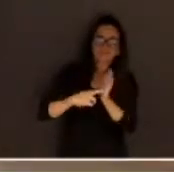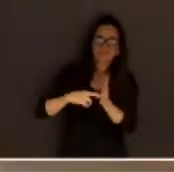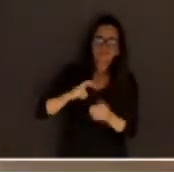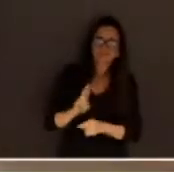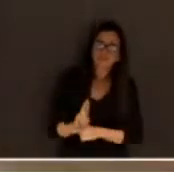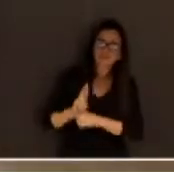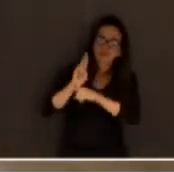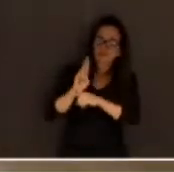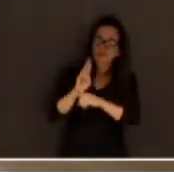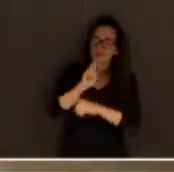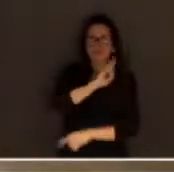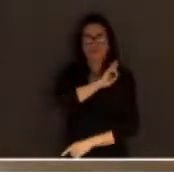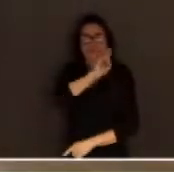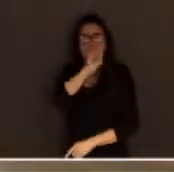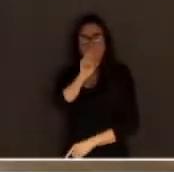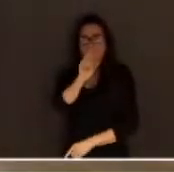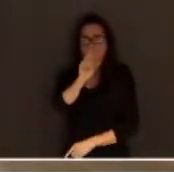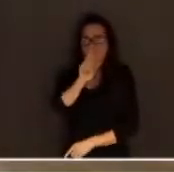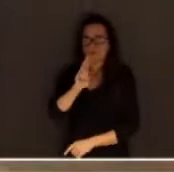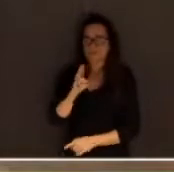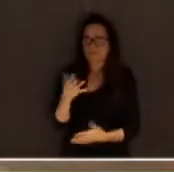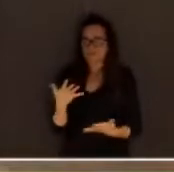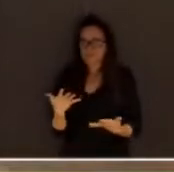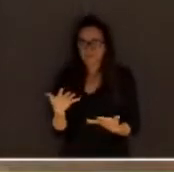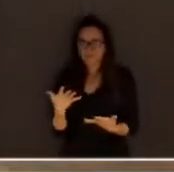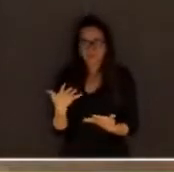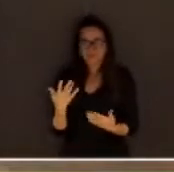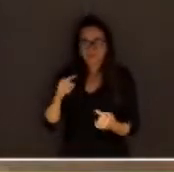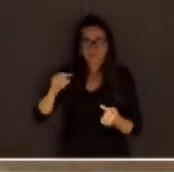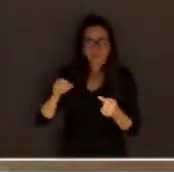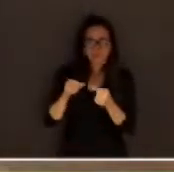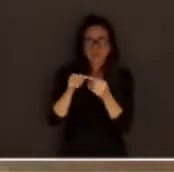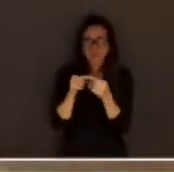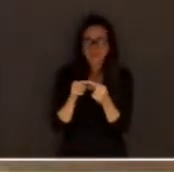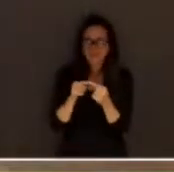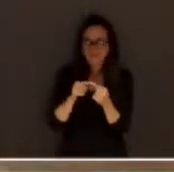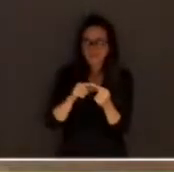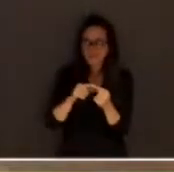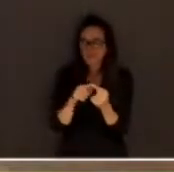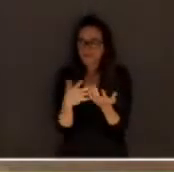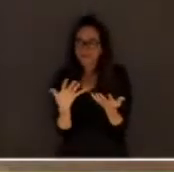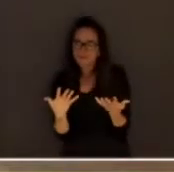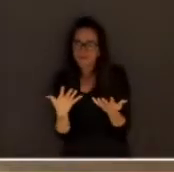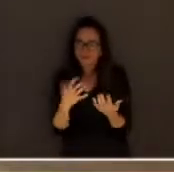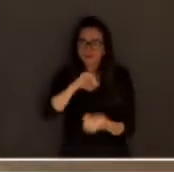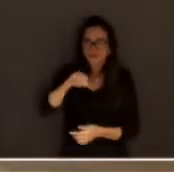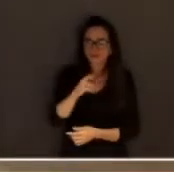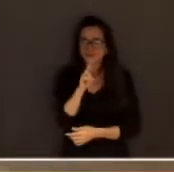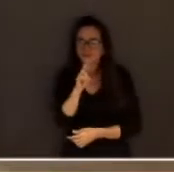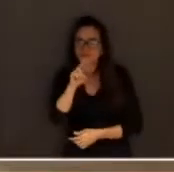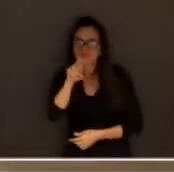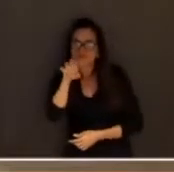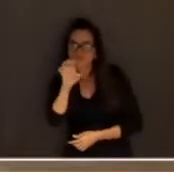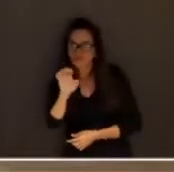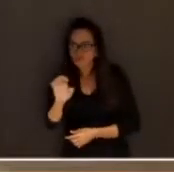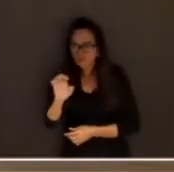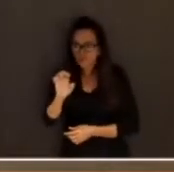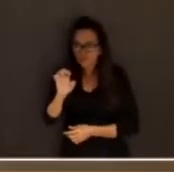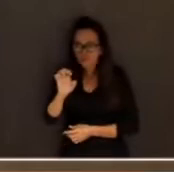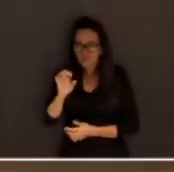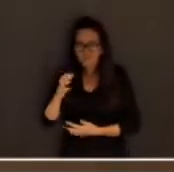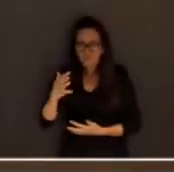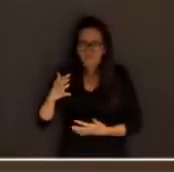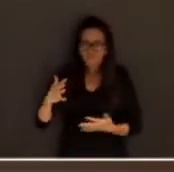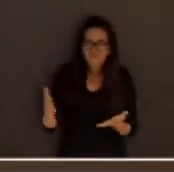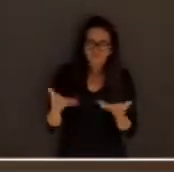um confrade, um idealizador do júri, uma pessoa que nos inspira, ela nos ensina,